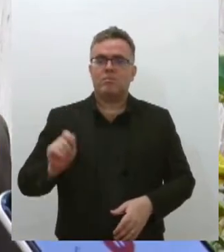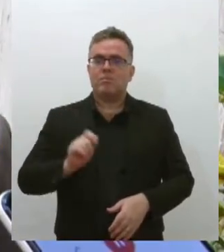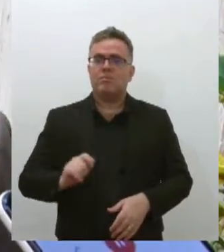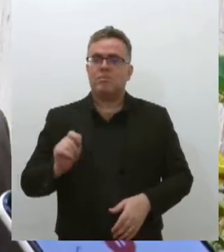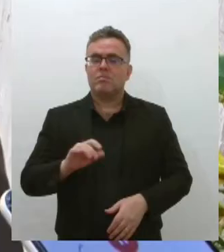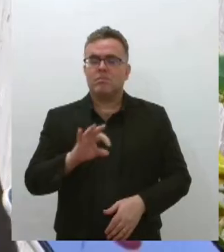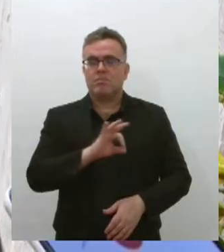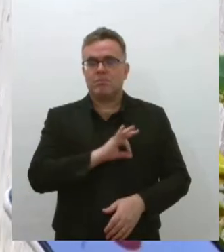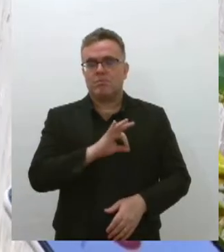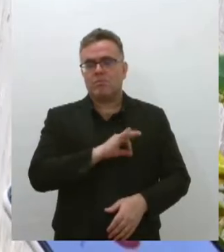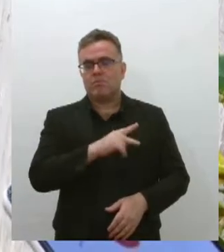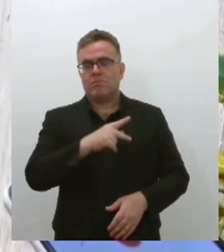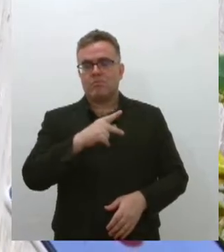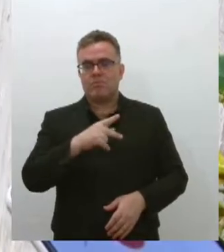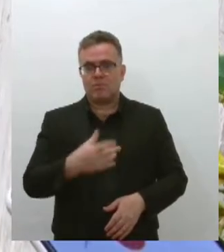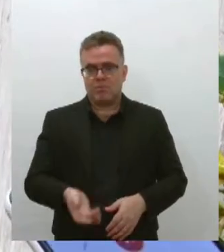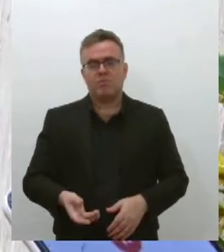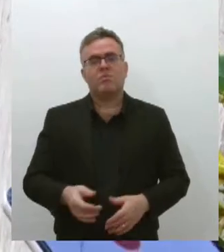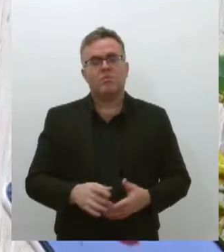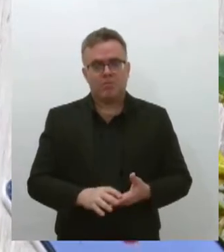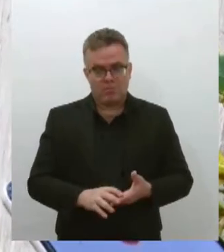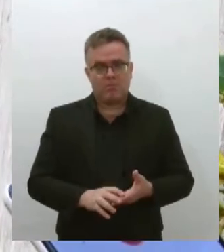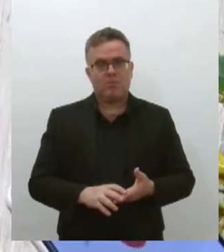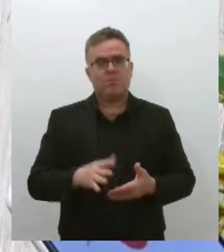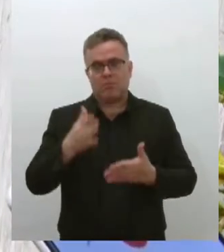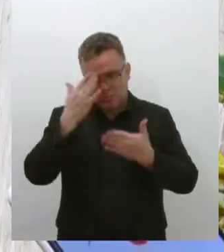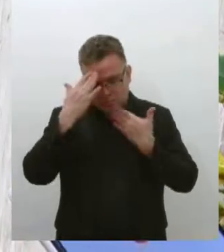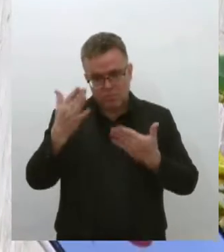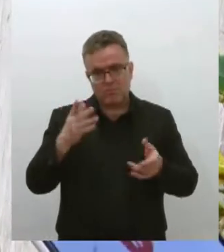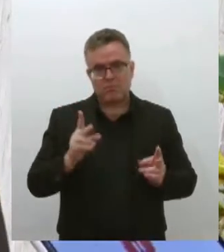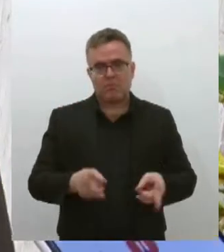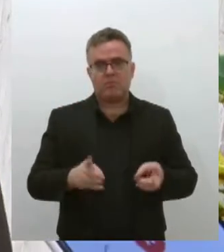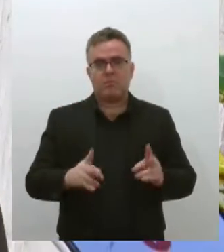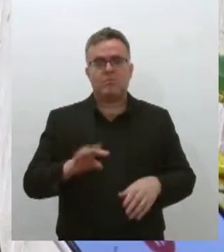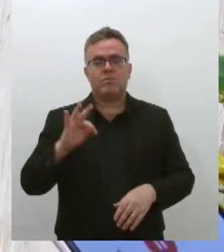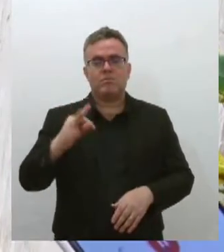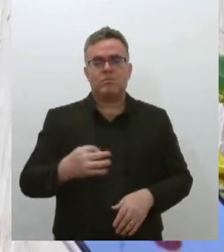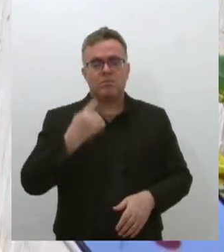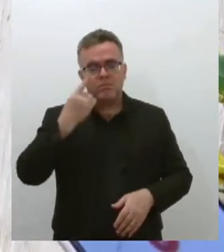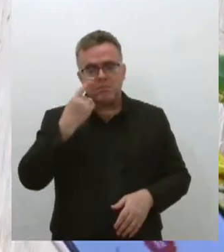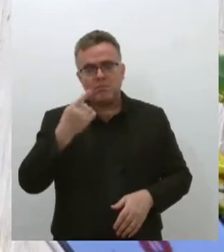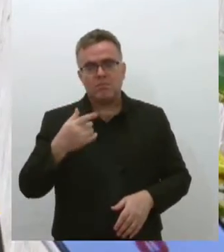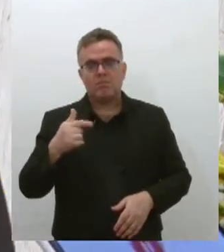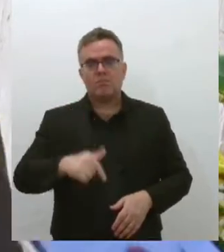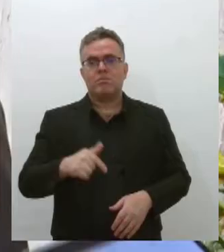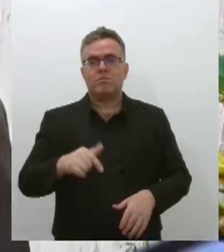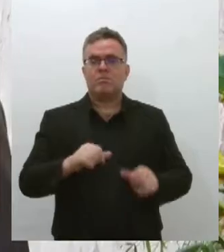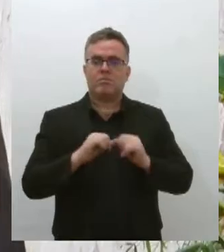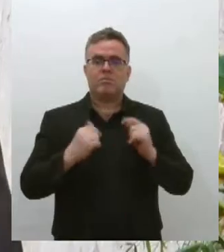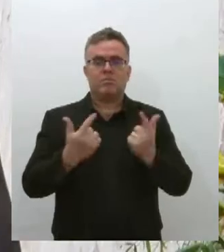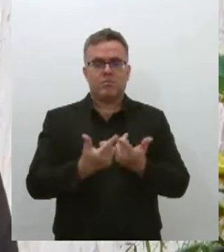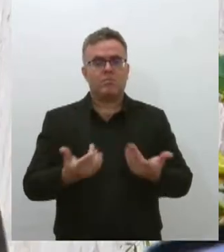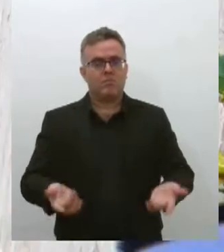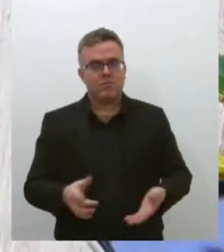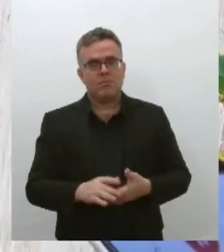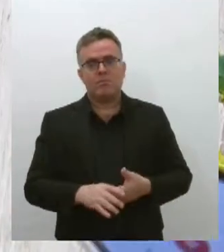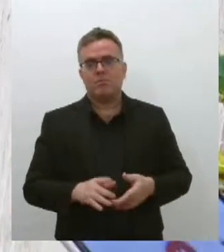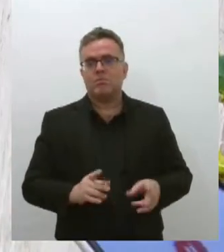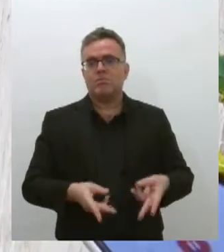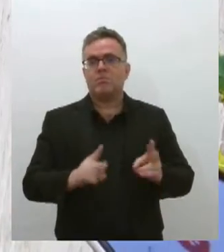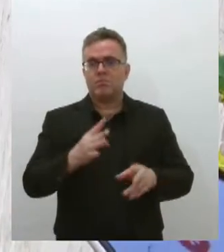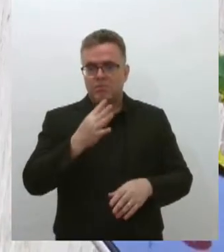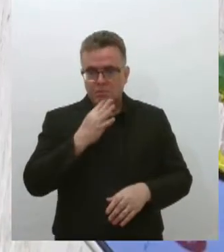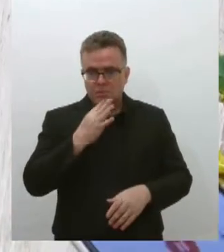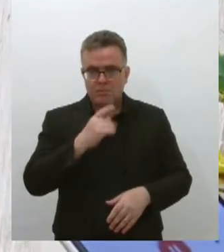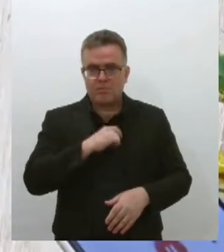tenho enorme felicidade e também muita gratidão aos deputados, aos parlamentares dessa casa, que sempre vêm reconhecendo o trabalho dos delegados de